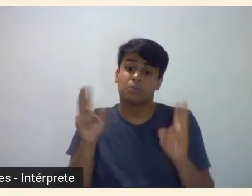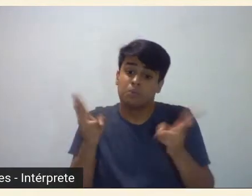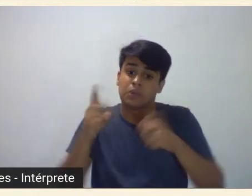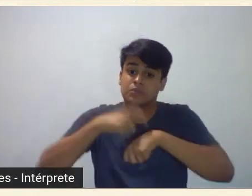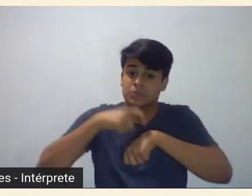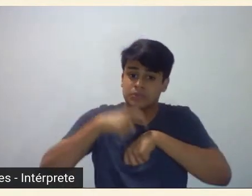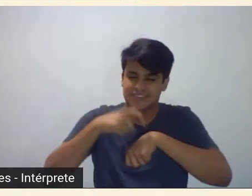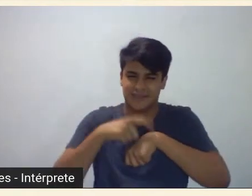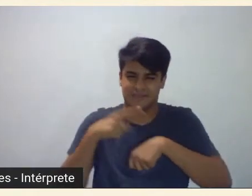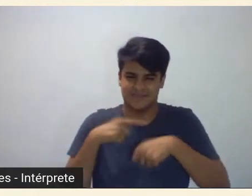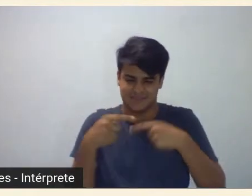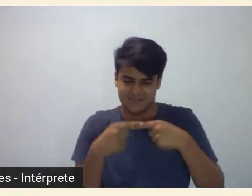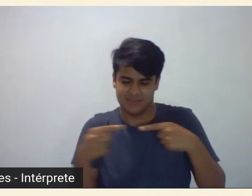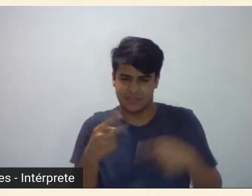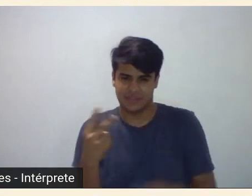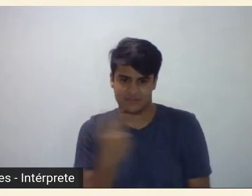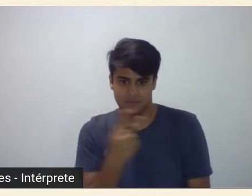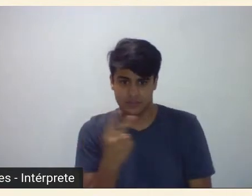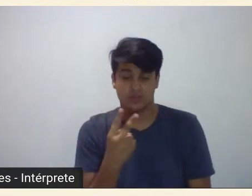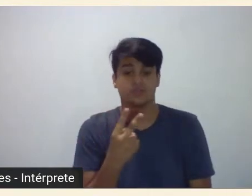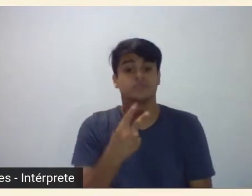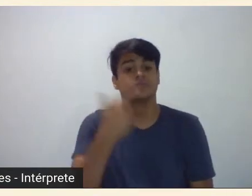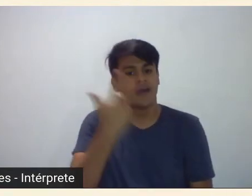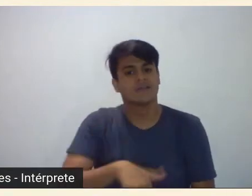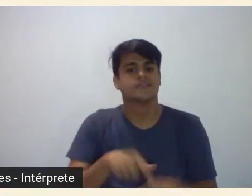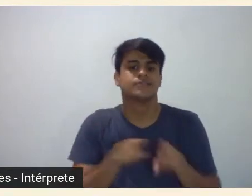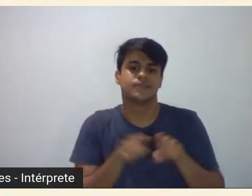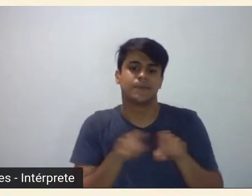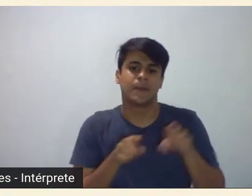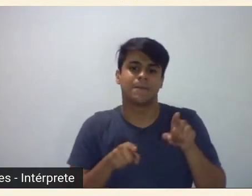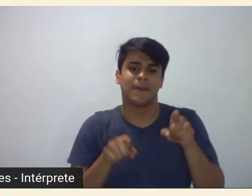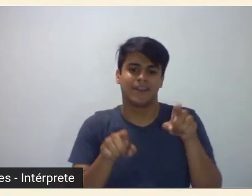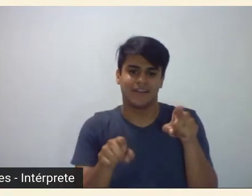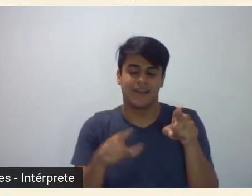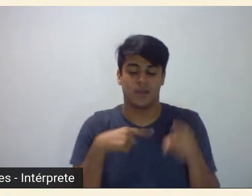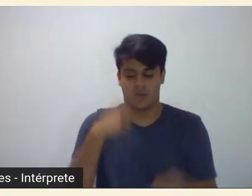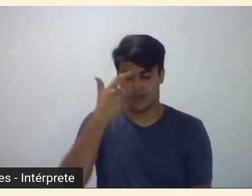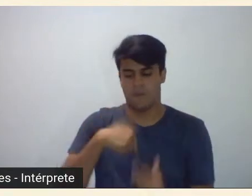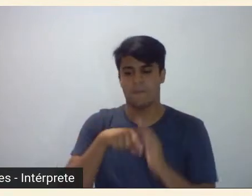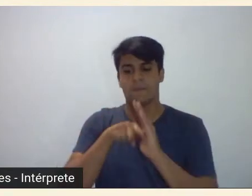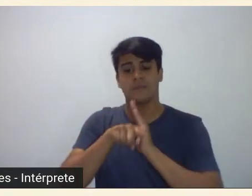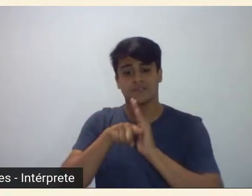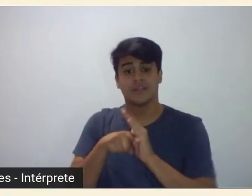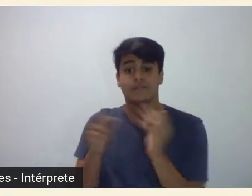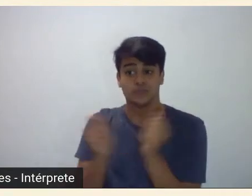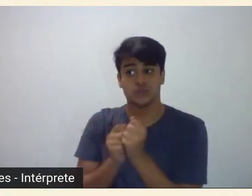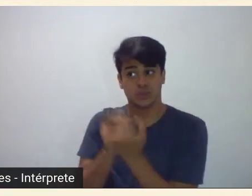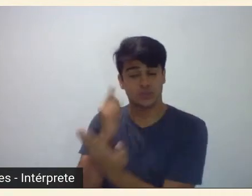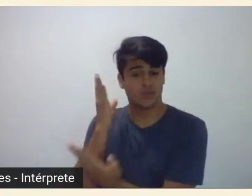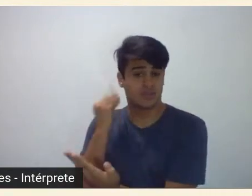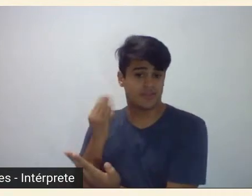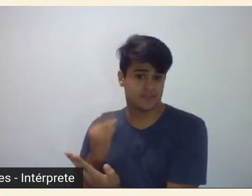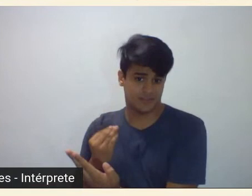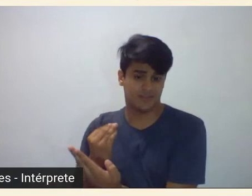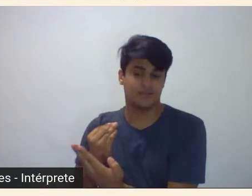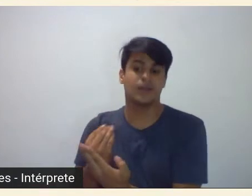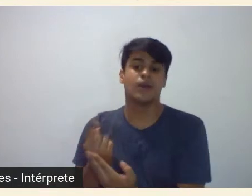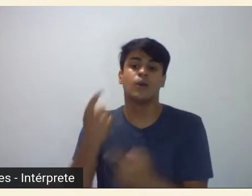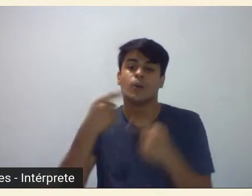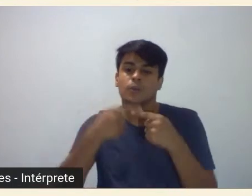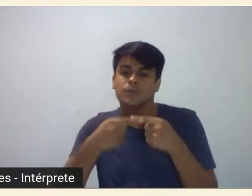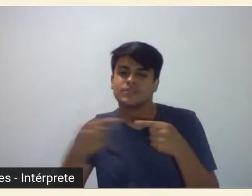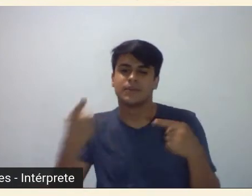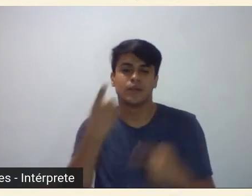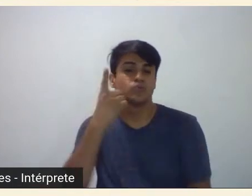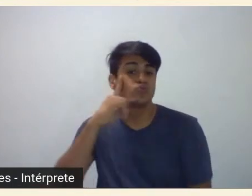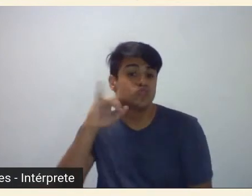a Semana de 22 eu comecei a fazer é lógico a minha pesquisa com Tarsila eu ia uma vez por semana na casa de Tarsila